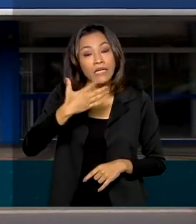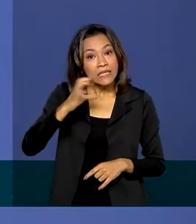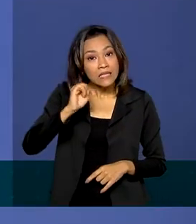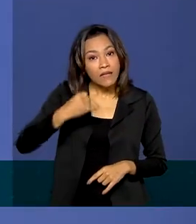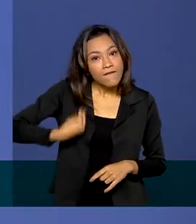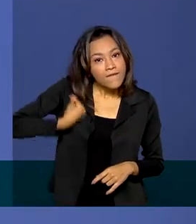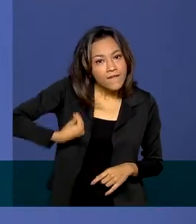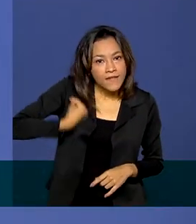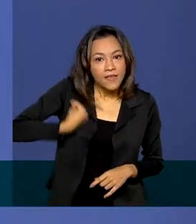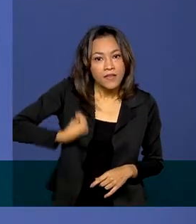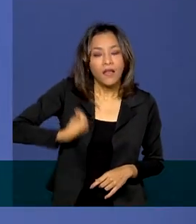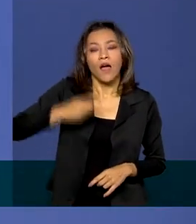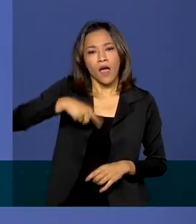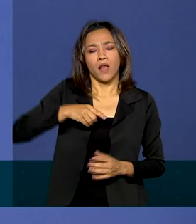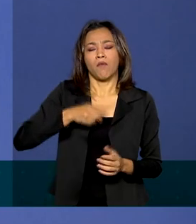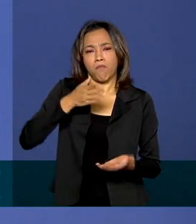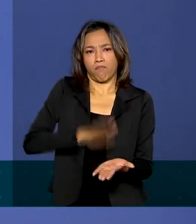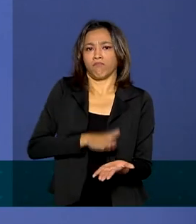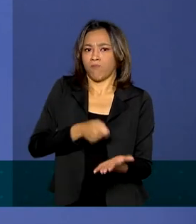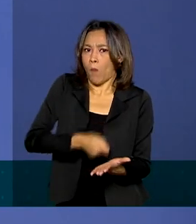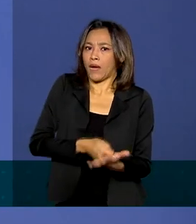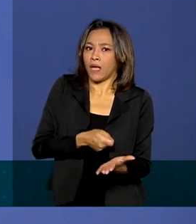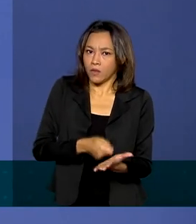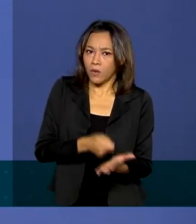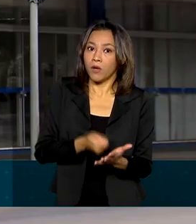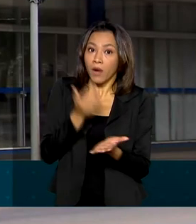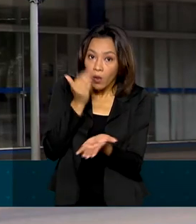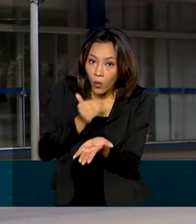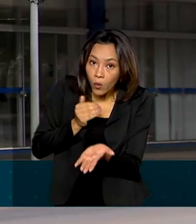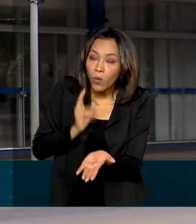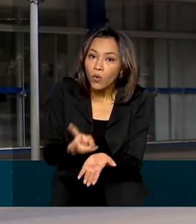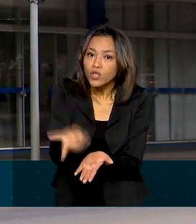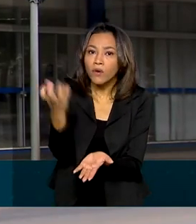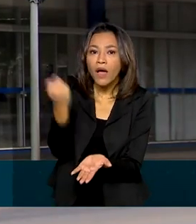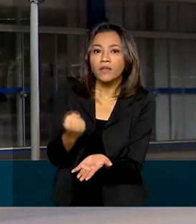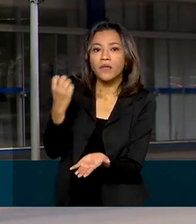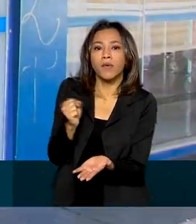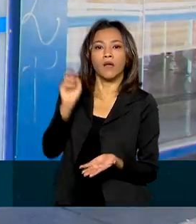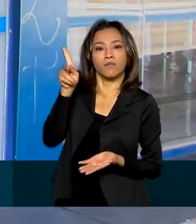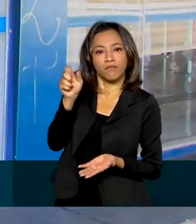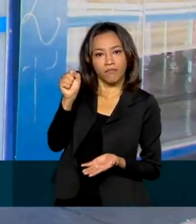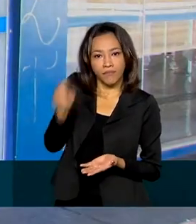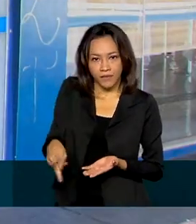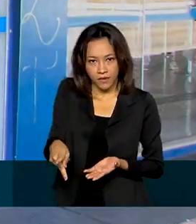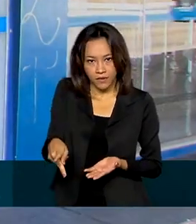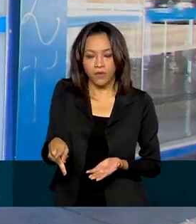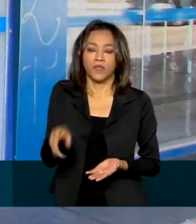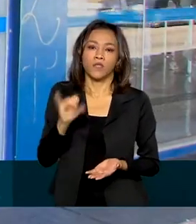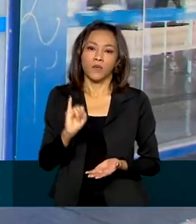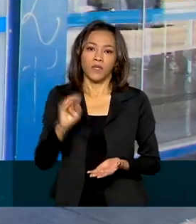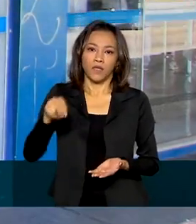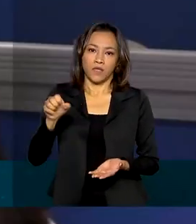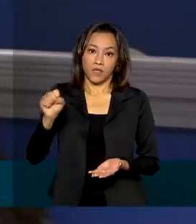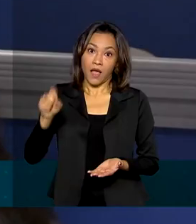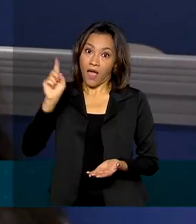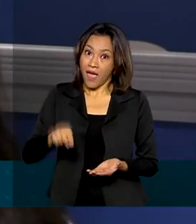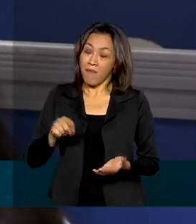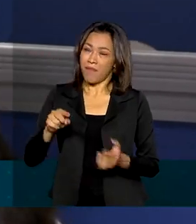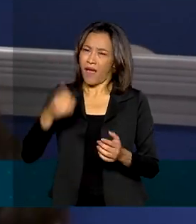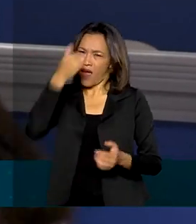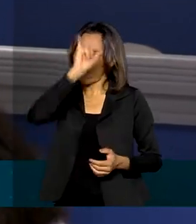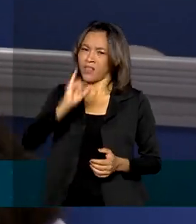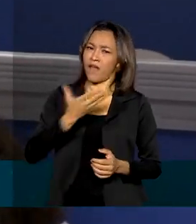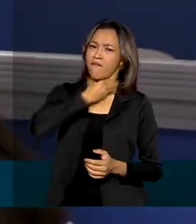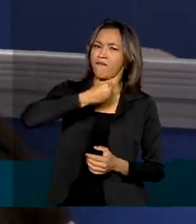condição obrigatória para garantir o pagamento dos benefícios do INSS, uma forma de combater fraudes